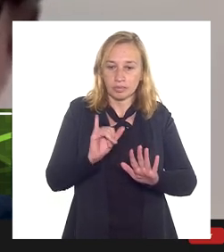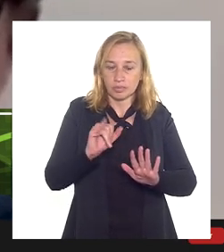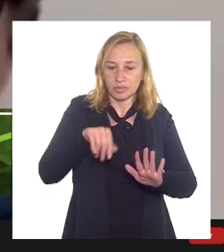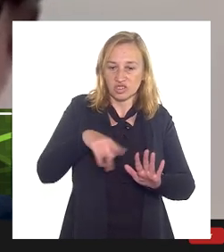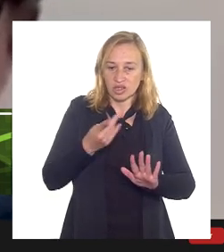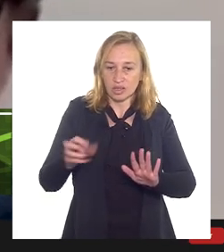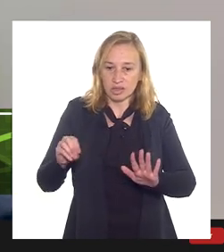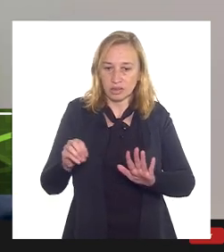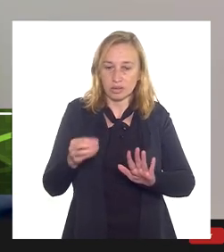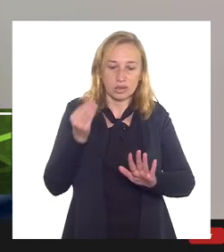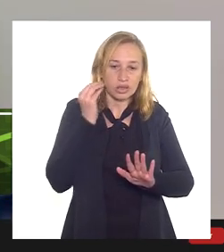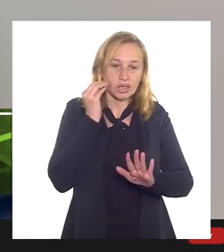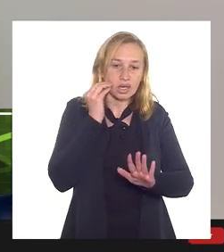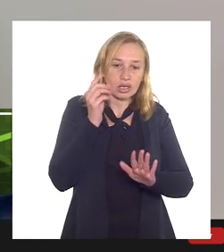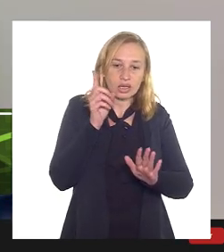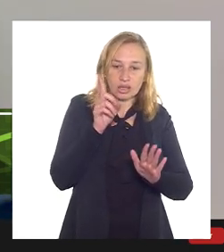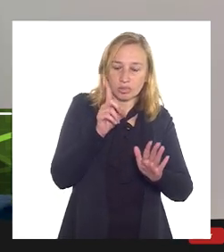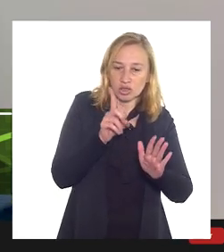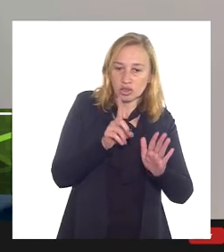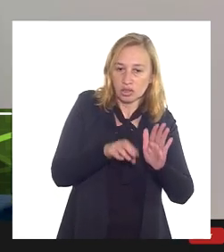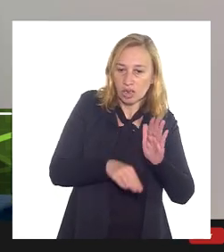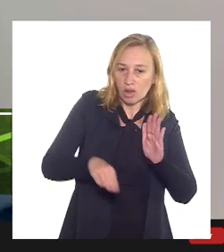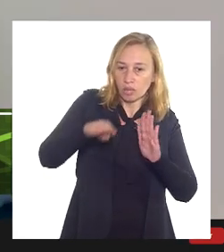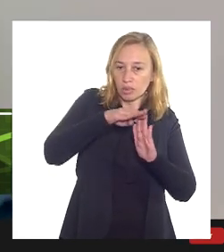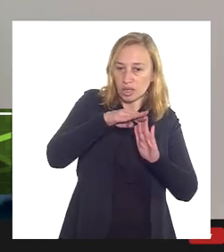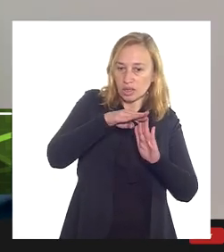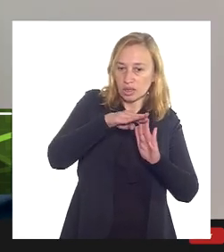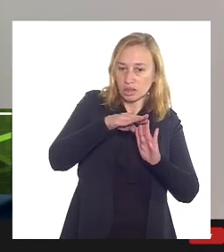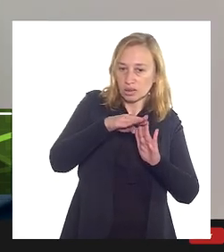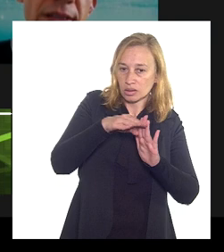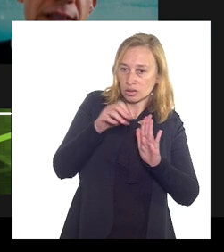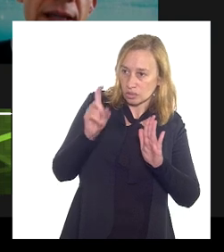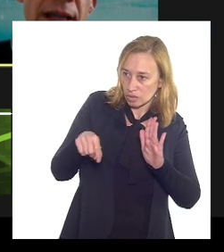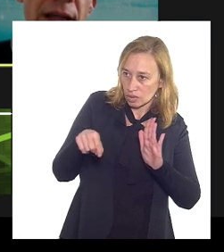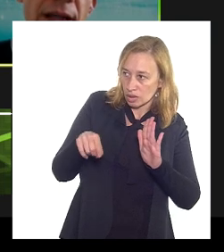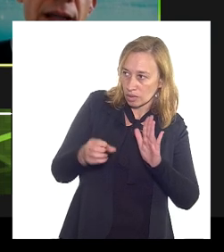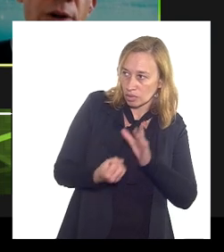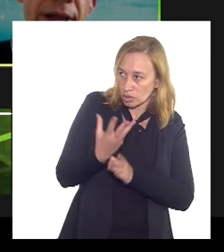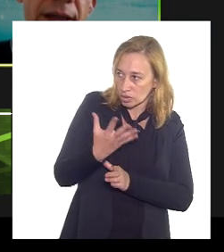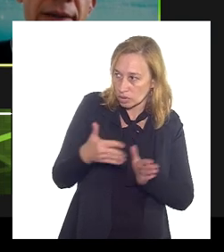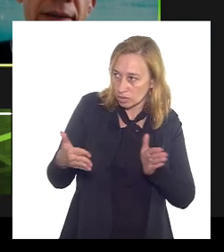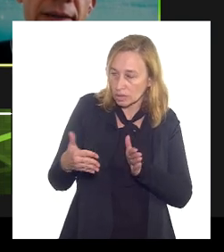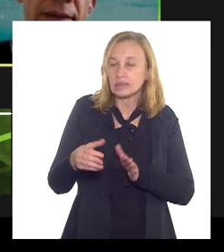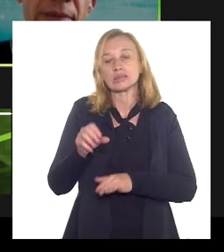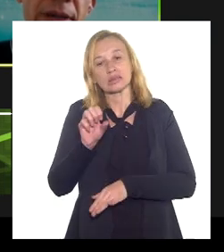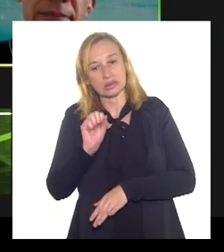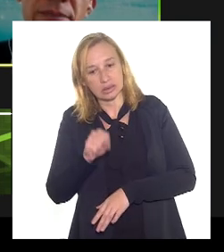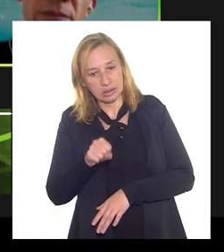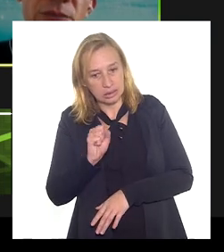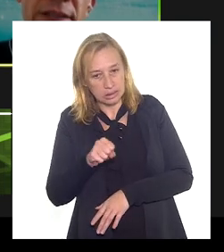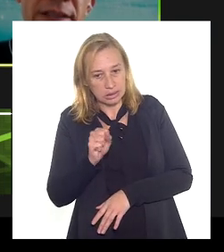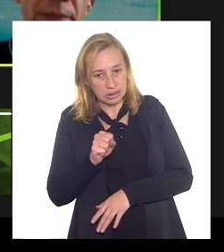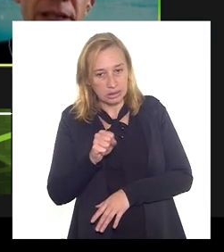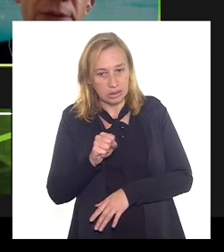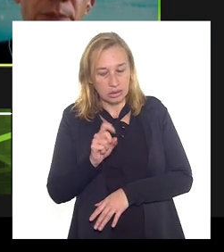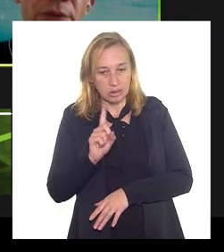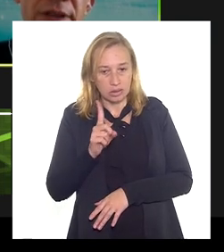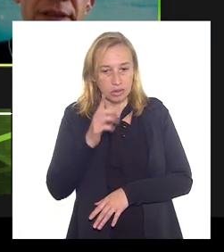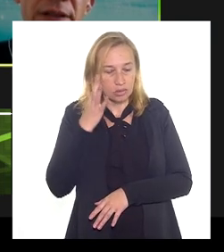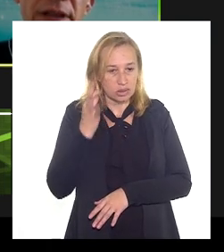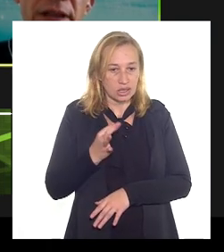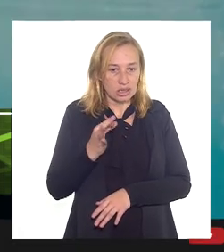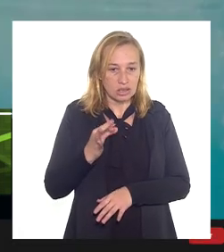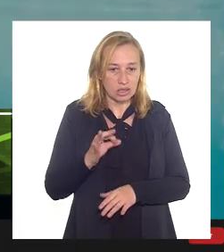em tese também aumenta na mesma proporção ou não sim ela ela aumenta não sei se na mesma